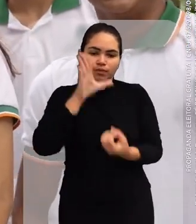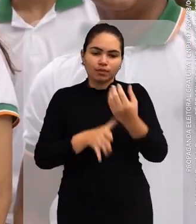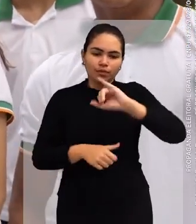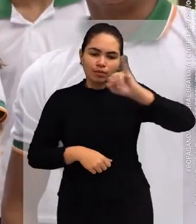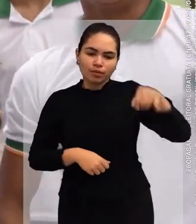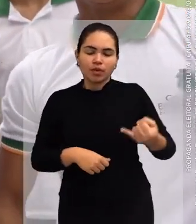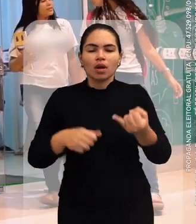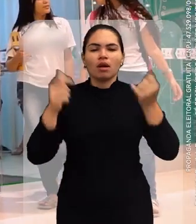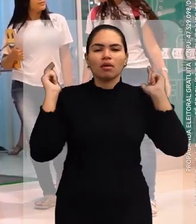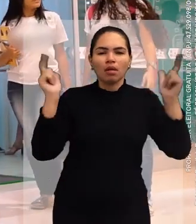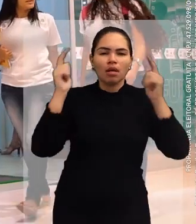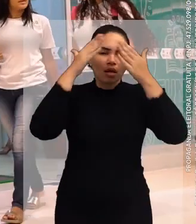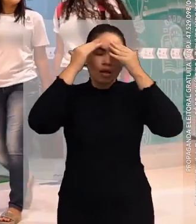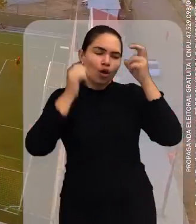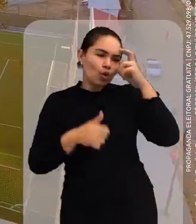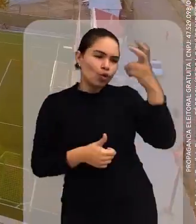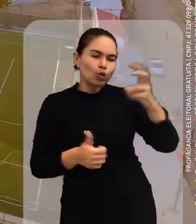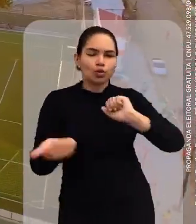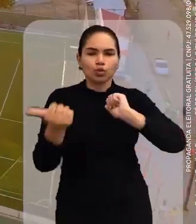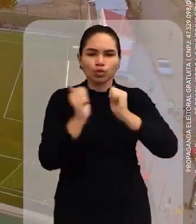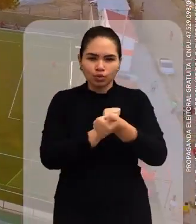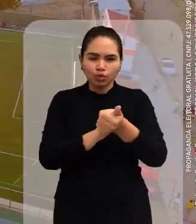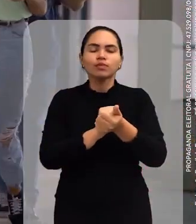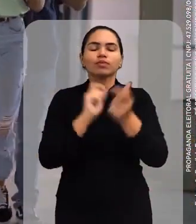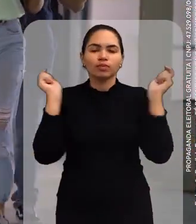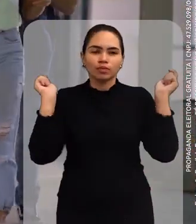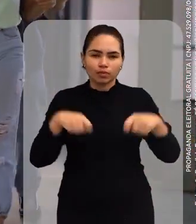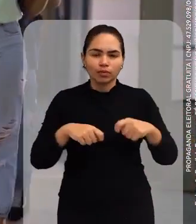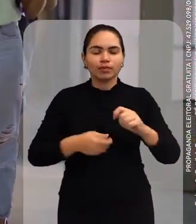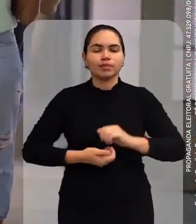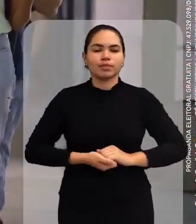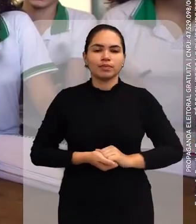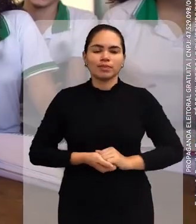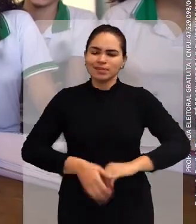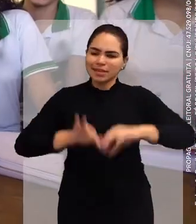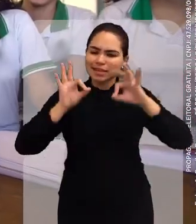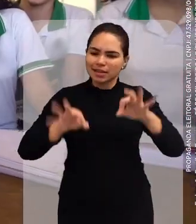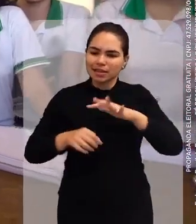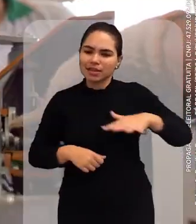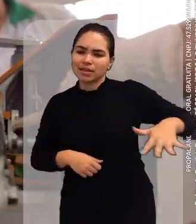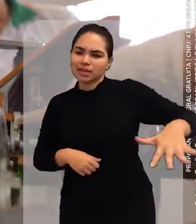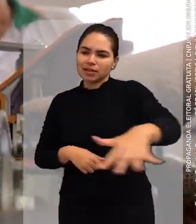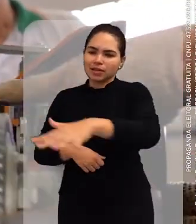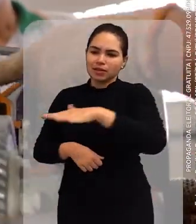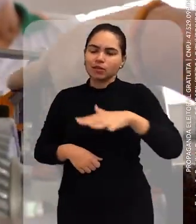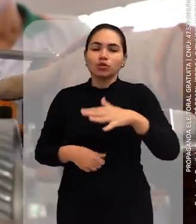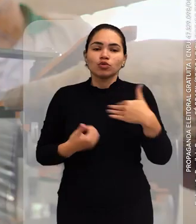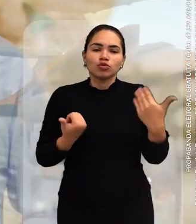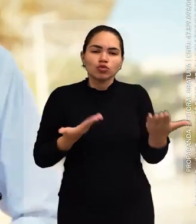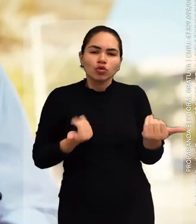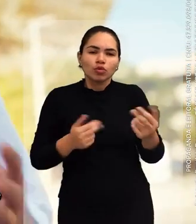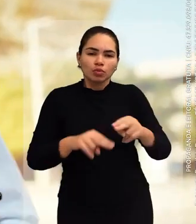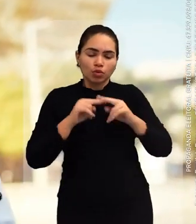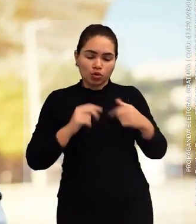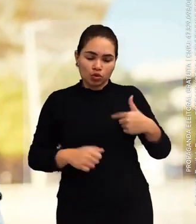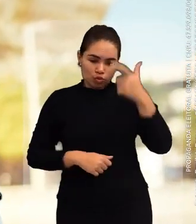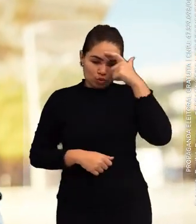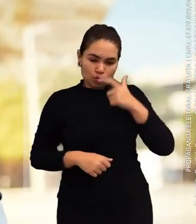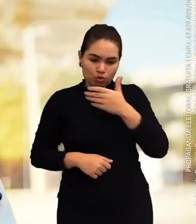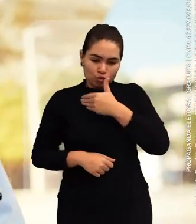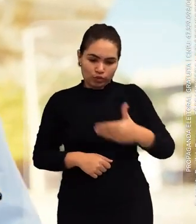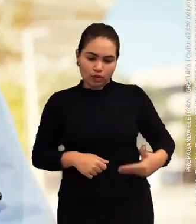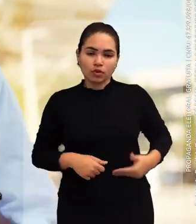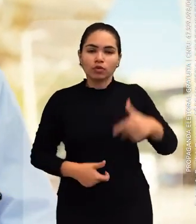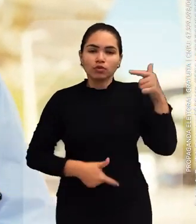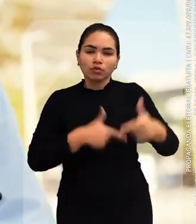criando oportunidades de lazer, cultura e esporte. E qualificação de 100 mil jovens para o trabalho. Como governador,